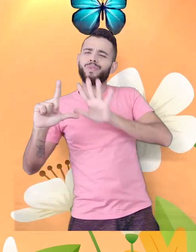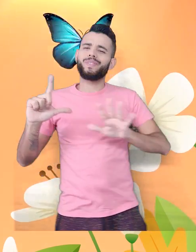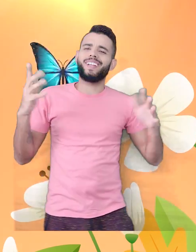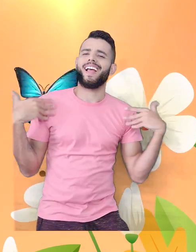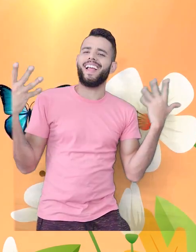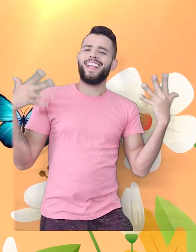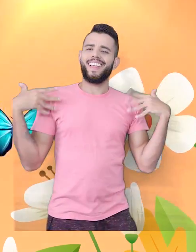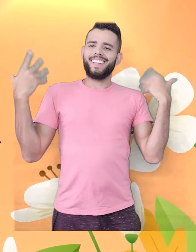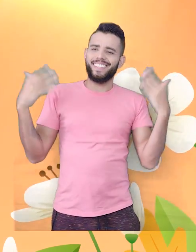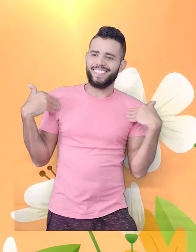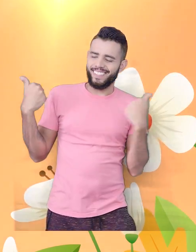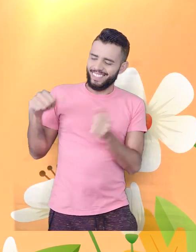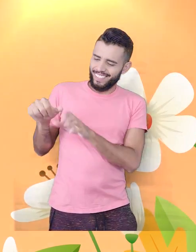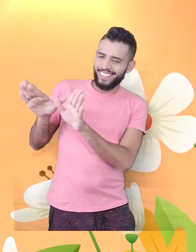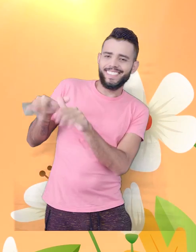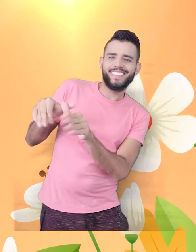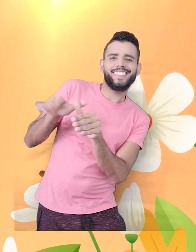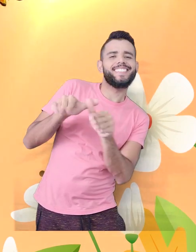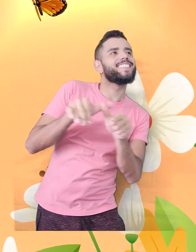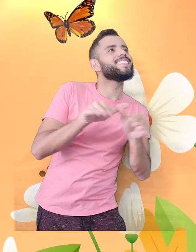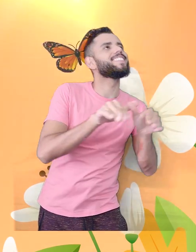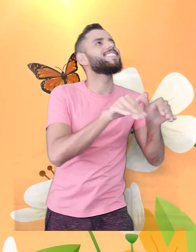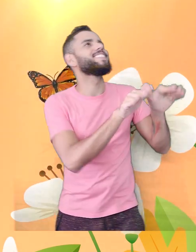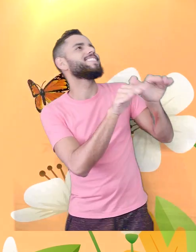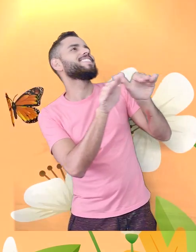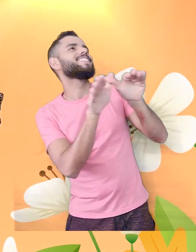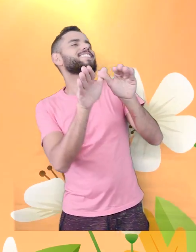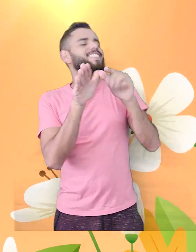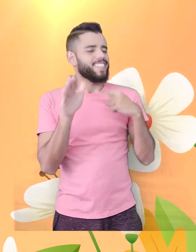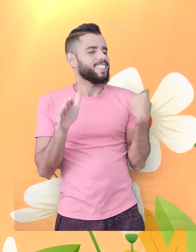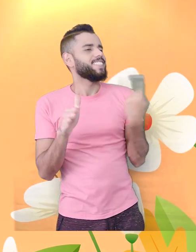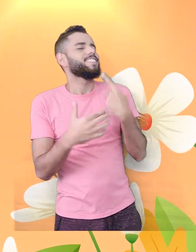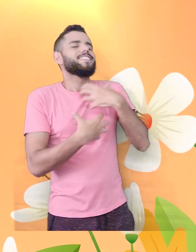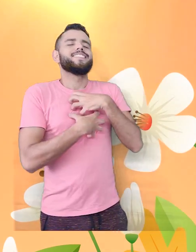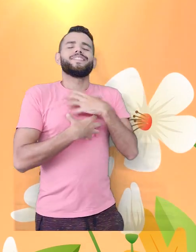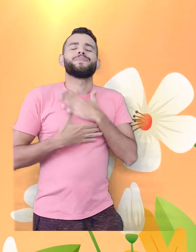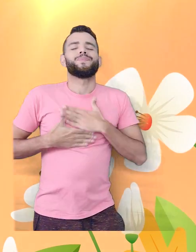viagem Nos trazendo o bem-estar trazendo